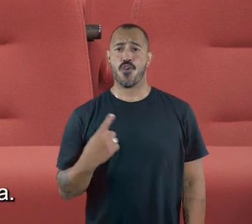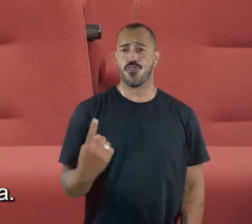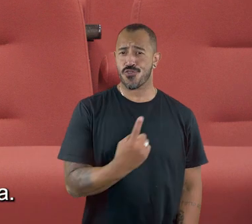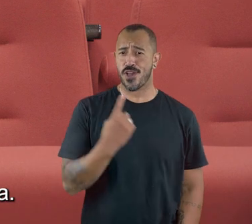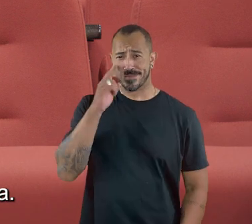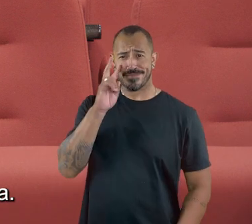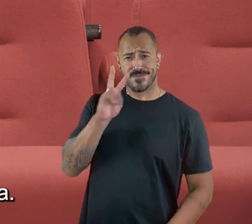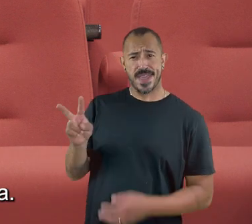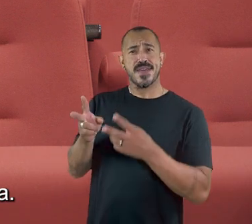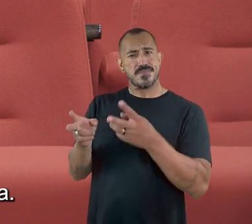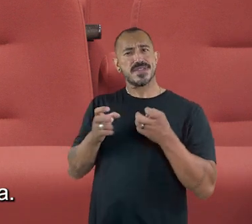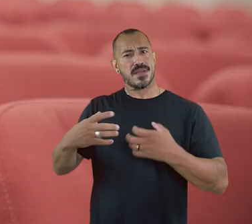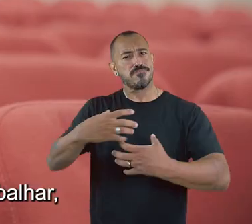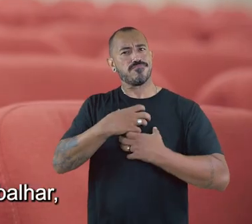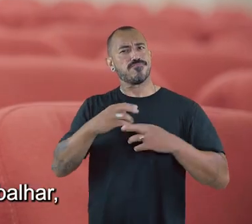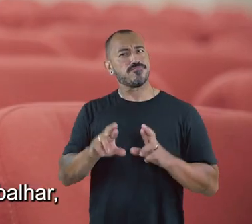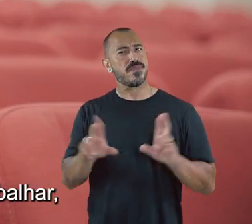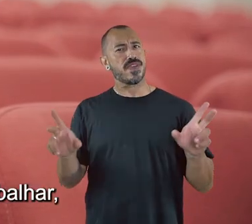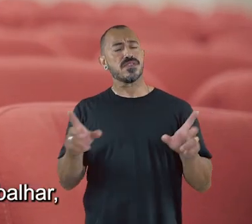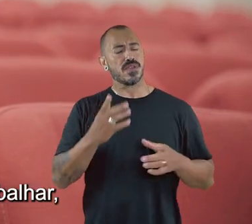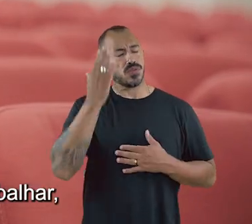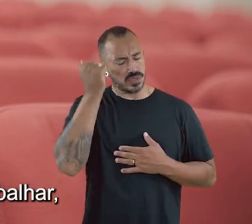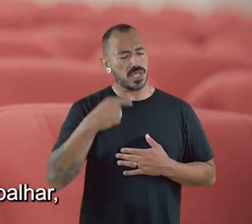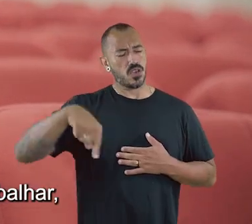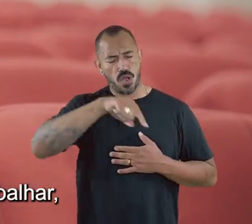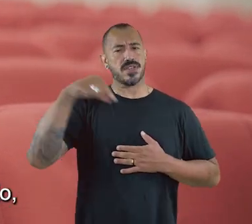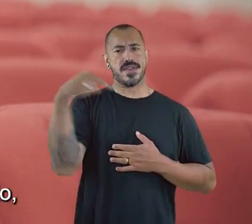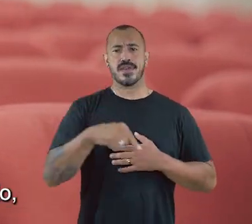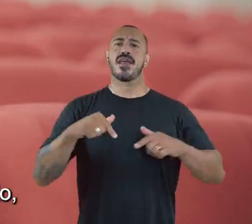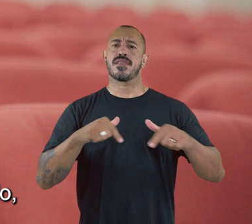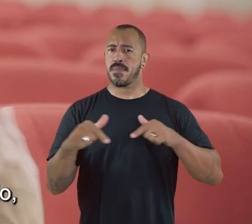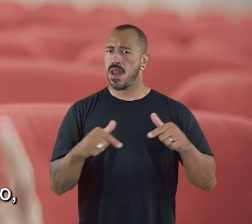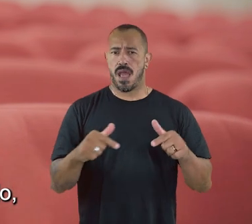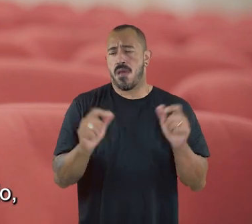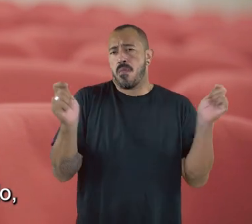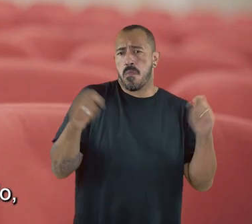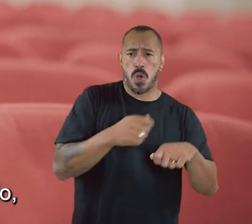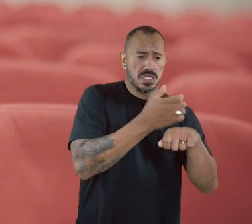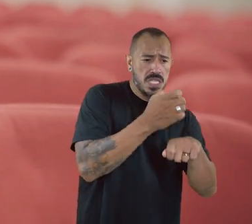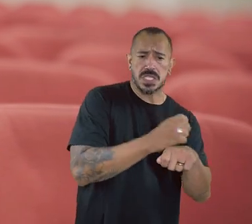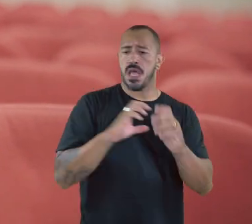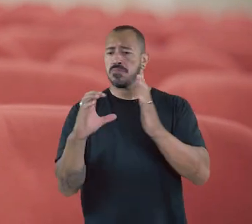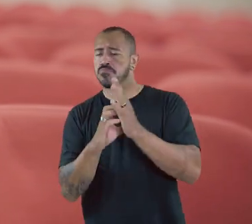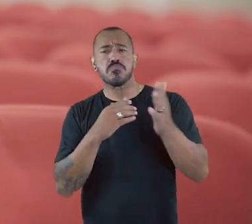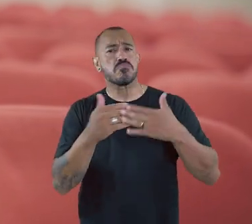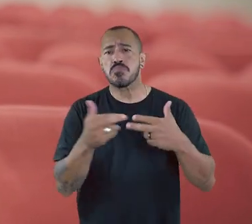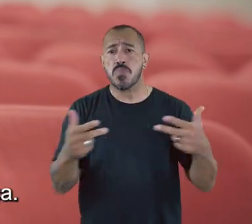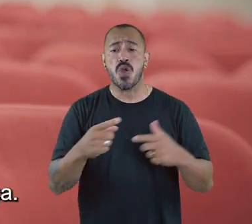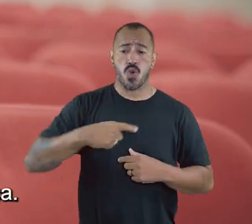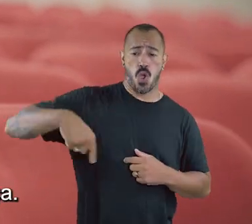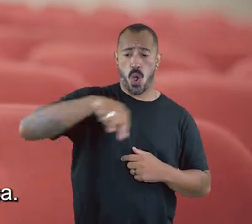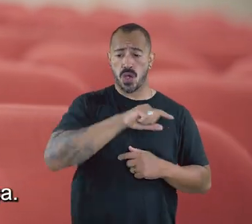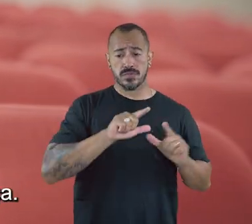A gente vê que a gente faz diferença. Eu entendo que a gente tá aqui pra trabalhar, então, independente de ser estagiário, funcionário, o que que for,